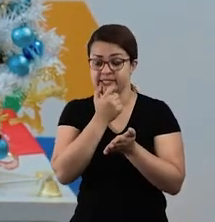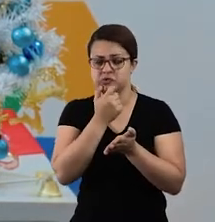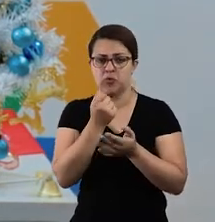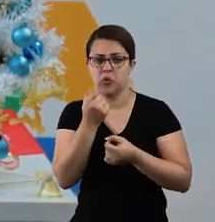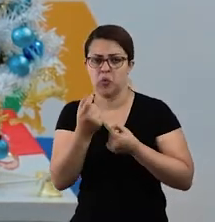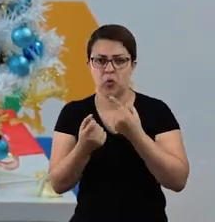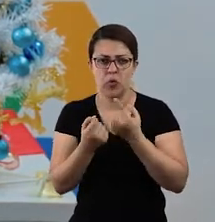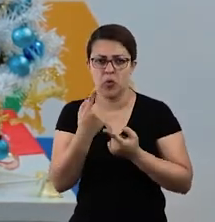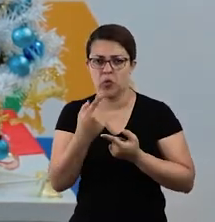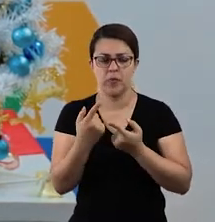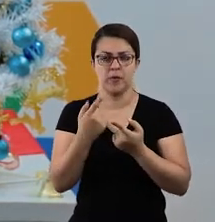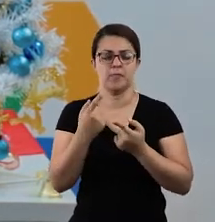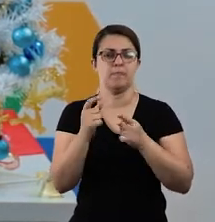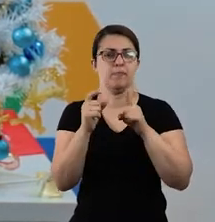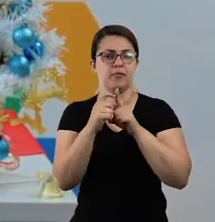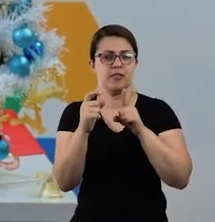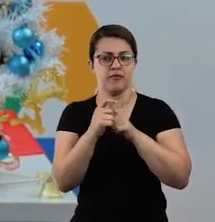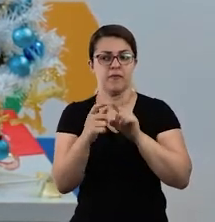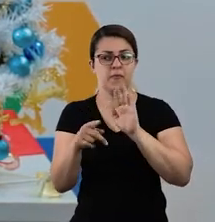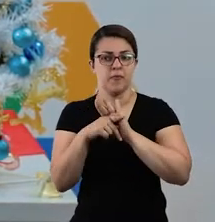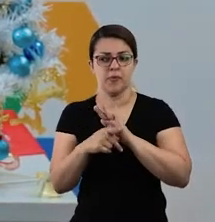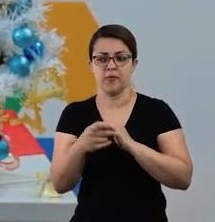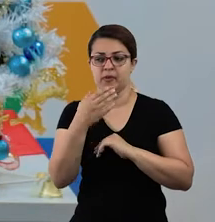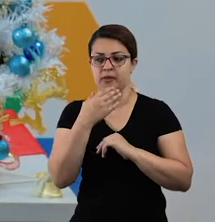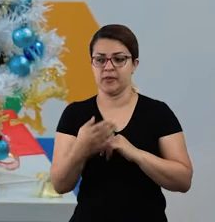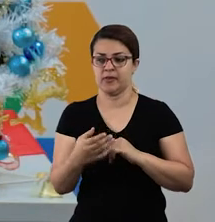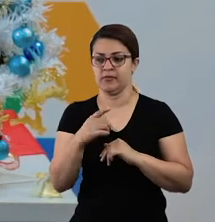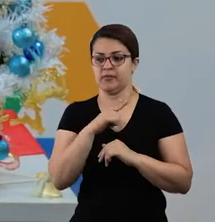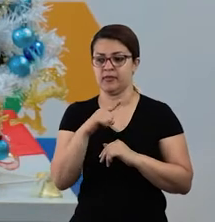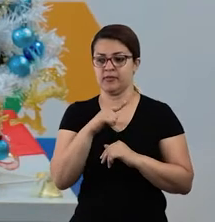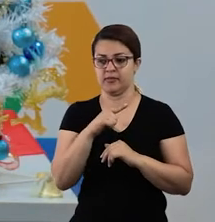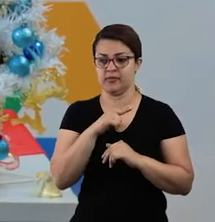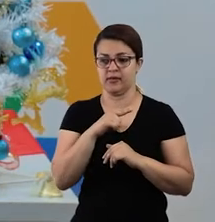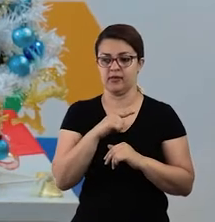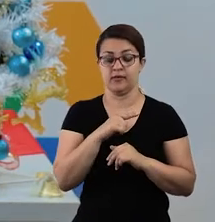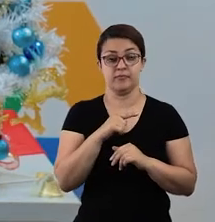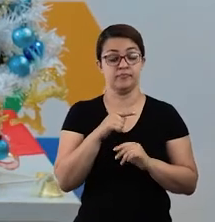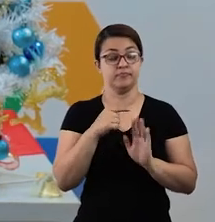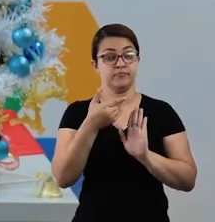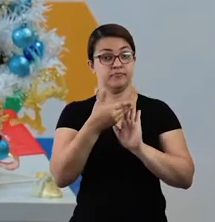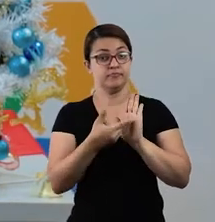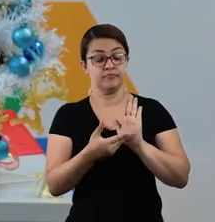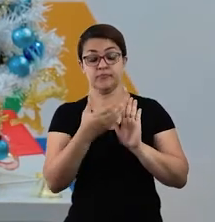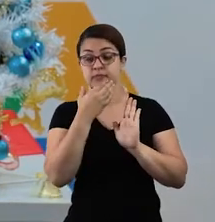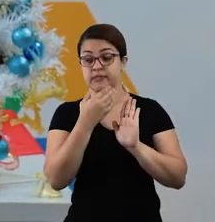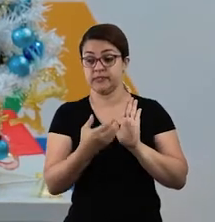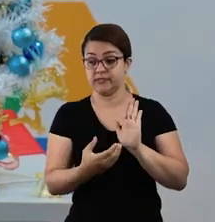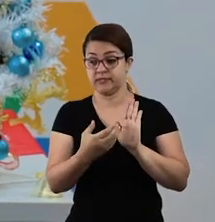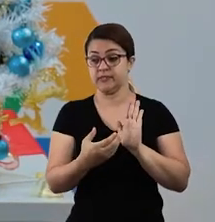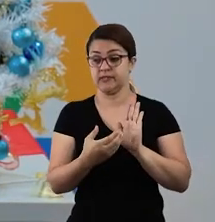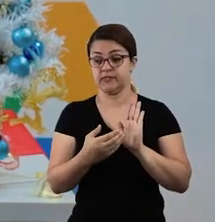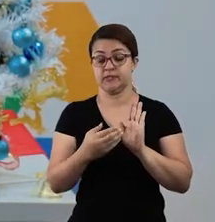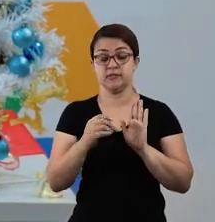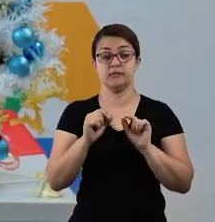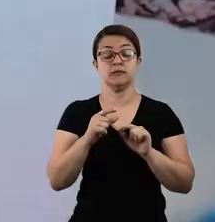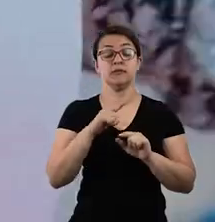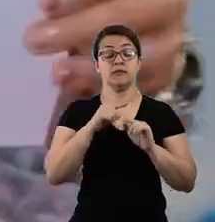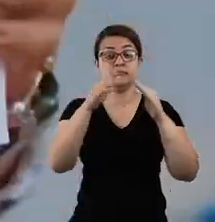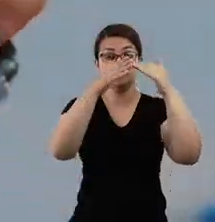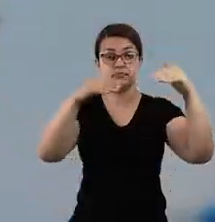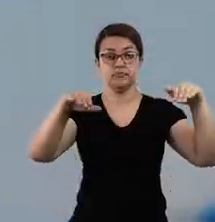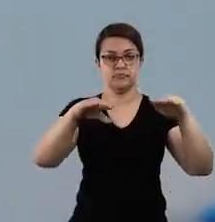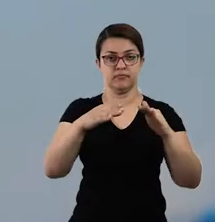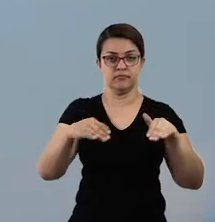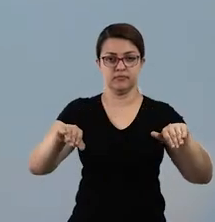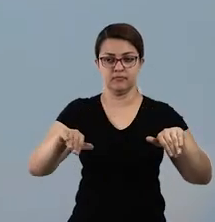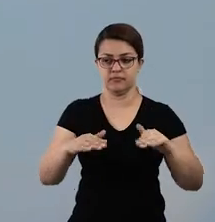algumas palavras do Natal. Então, nós temos aqui o Santa Claus, que é o Papai Noel, Christmas Tree, que é a árvore de